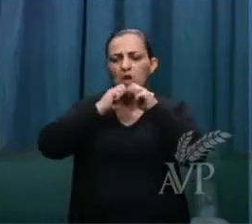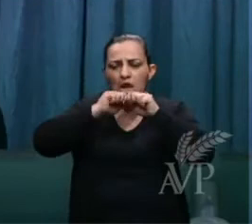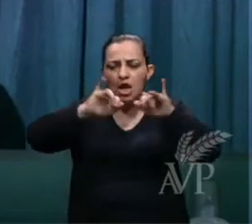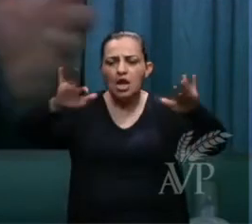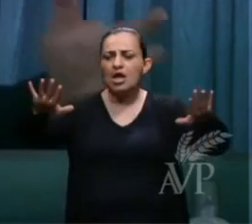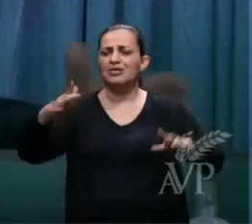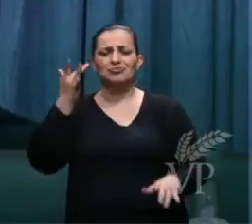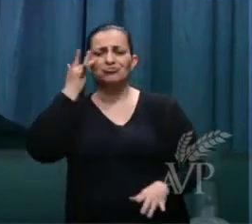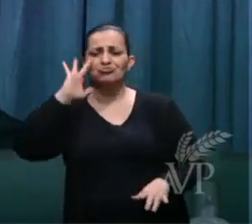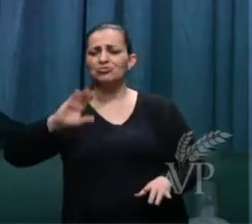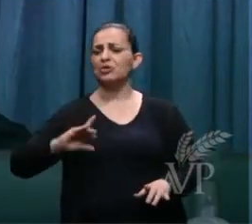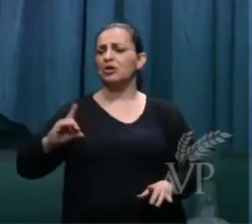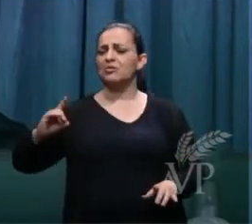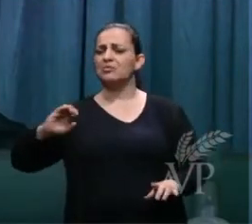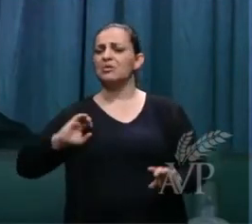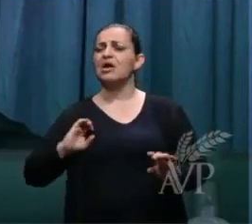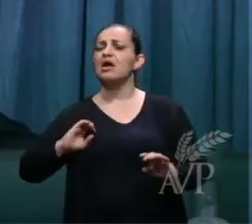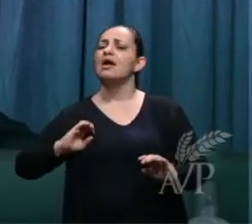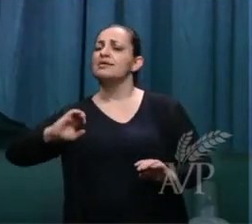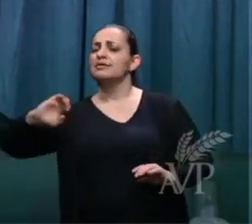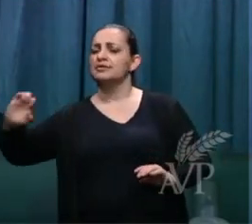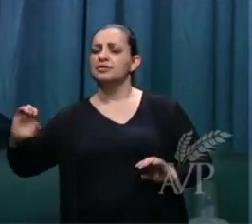esquerda o que faz a tua direita